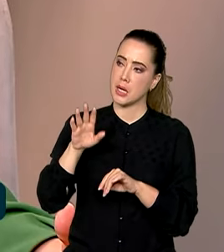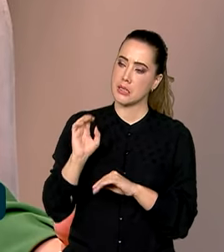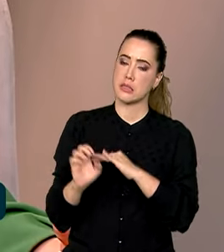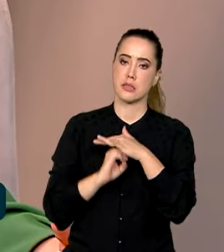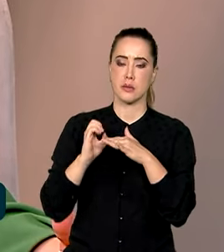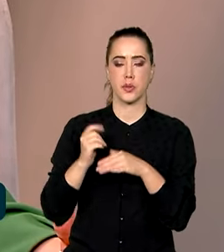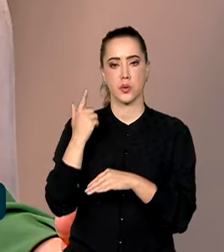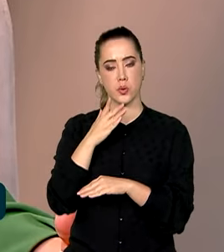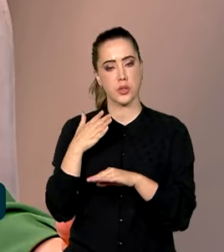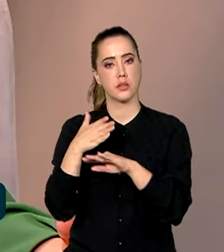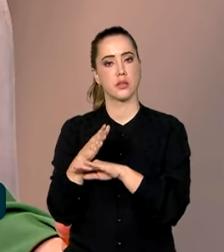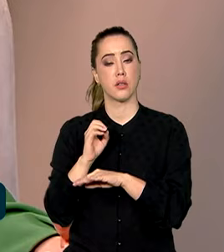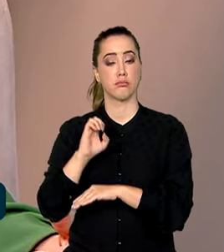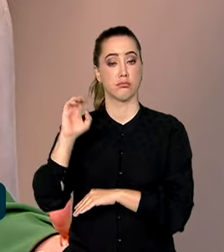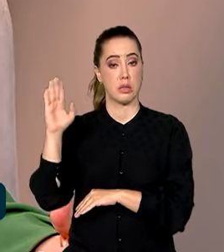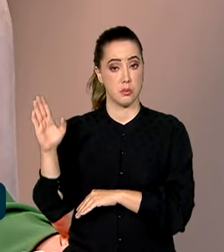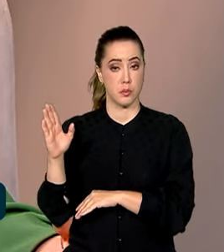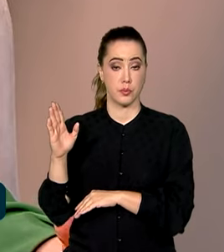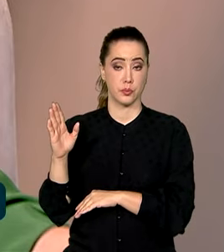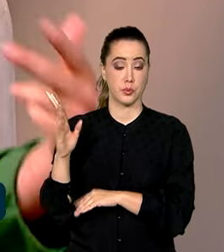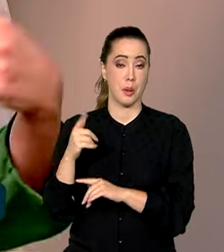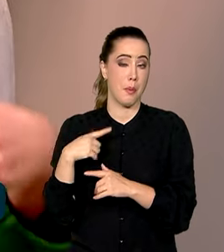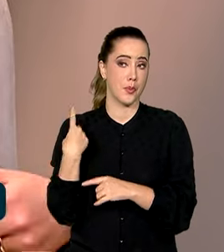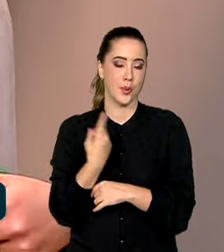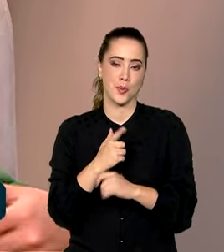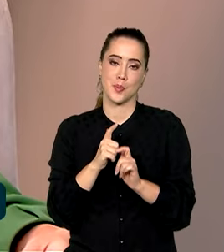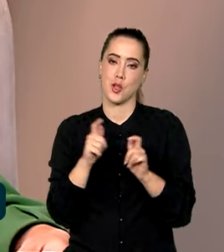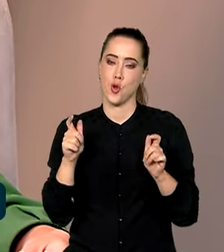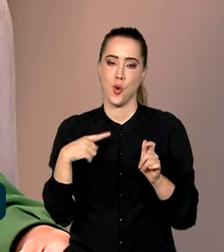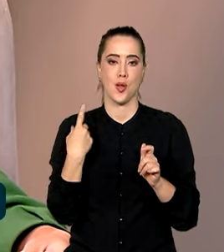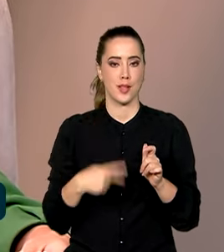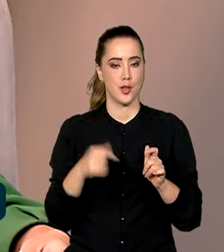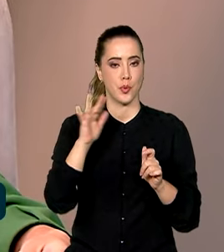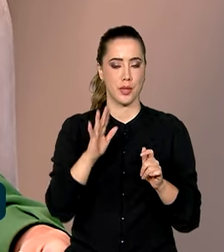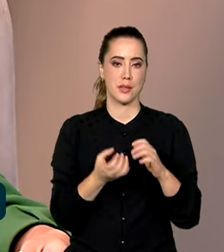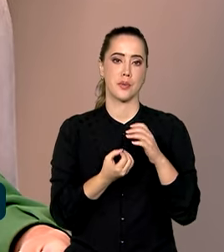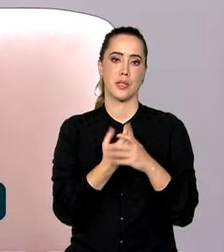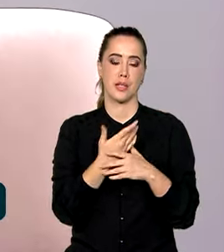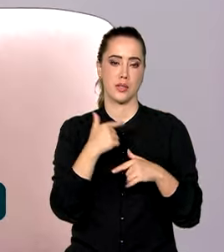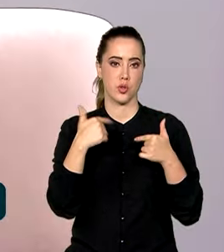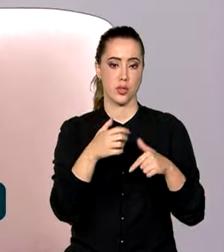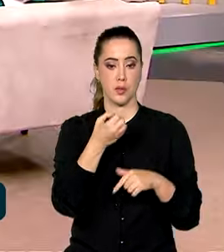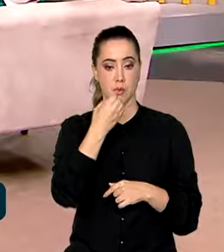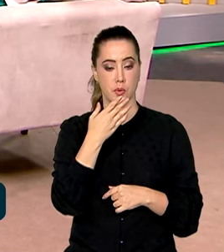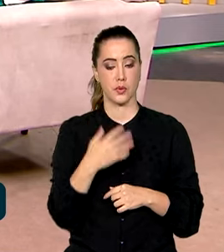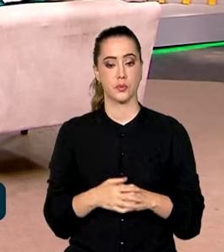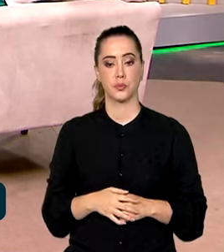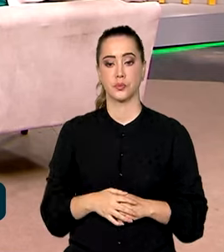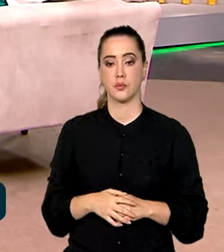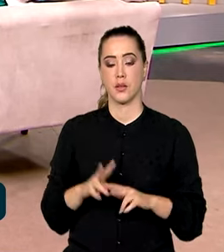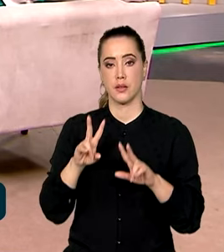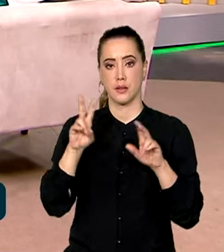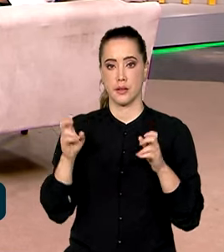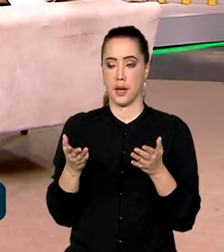acesso a oportunidades no mercado interno, mais nós estaremos gerando no Brasil empregos de melhor qualidade. Você quer estar agora falando um pouco sobre